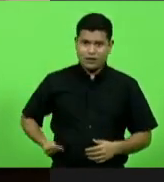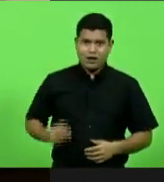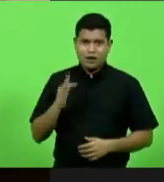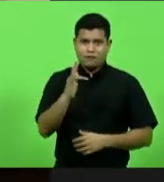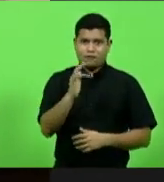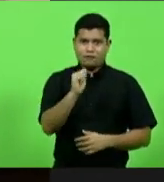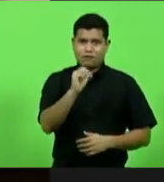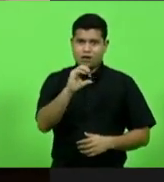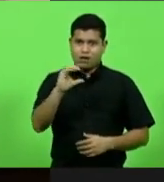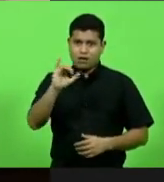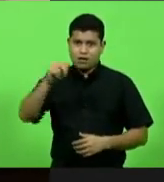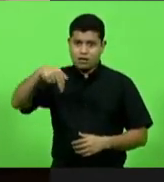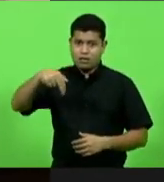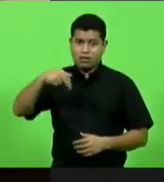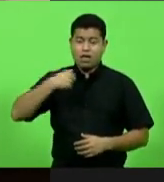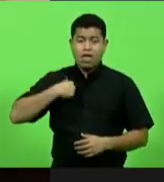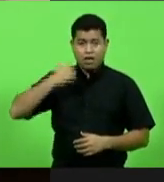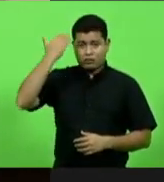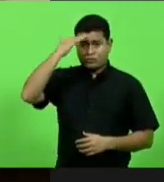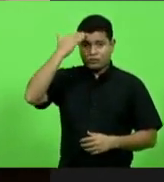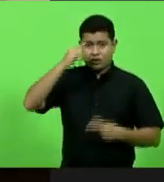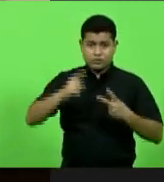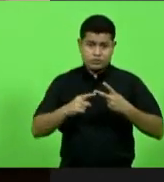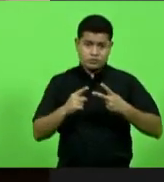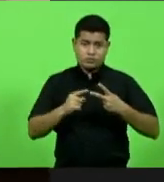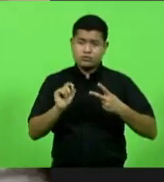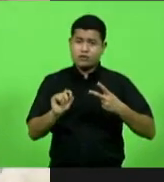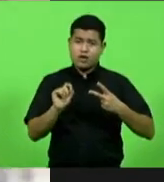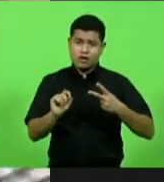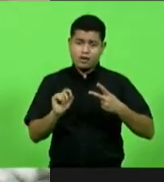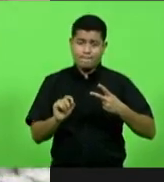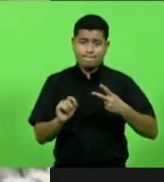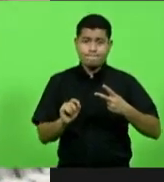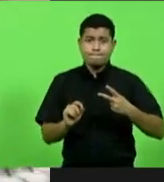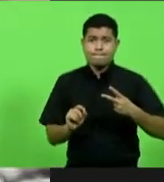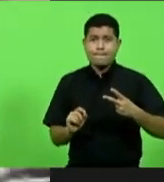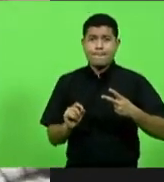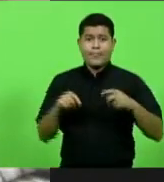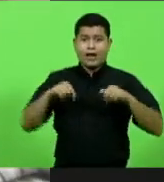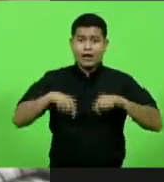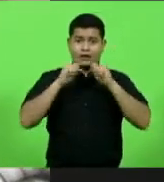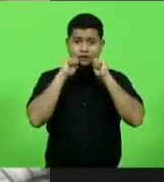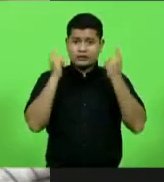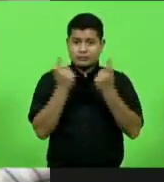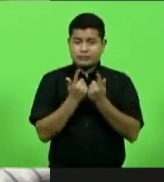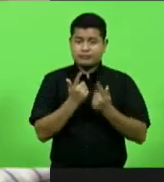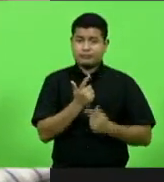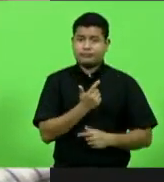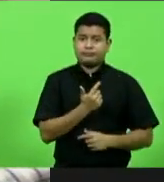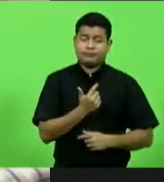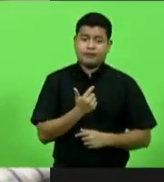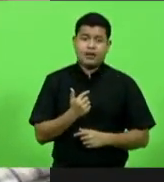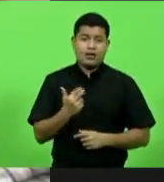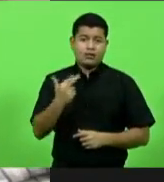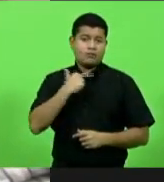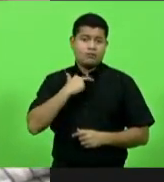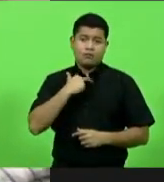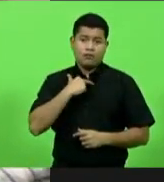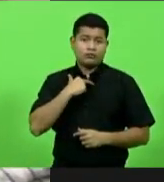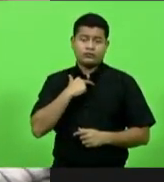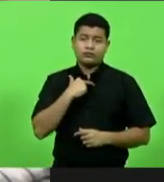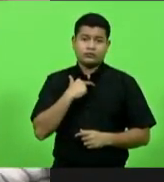entendo com a vena dos colegas que a Assembleia Legislativa não pode, não